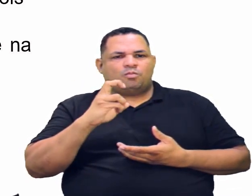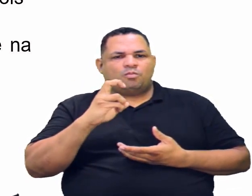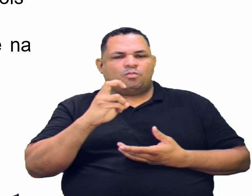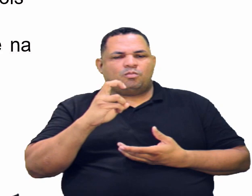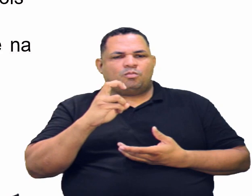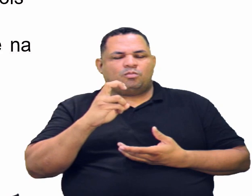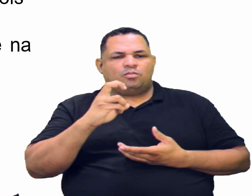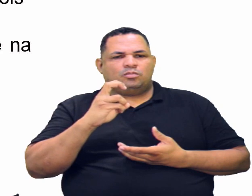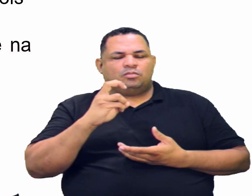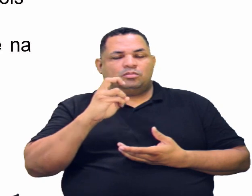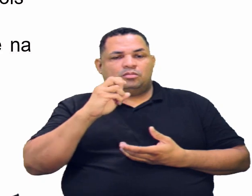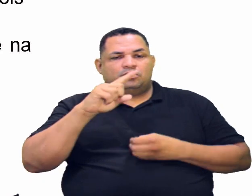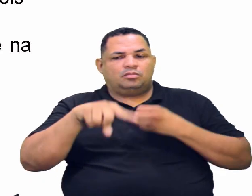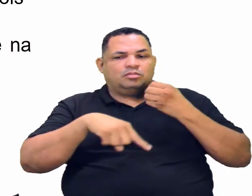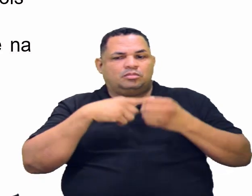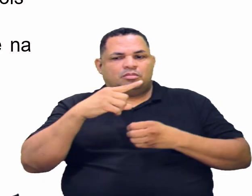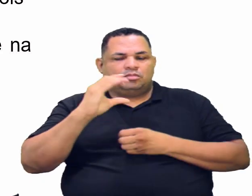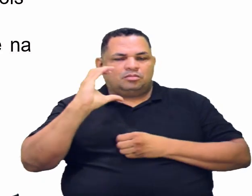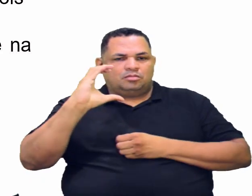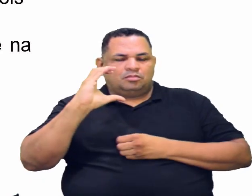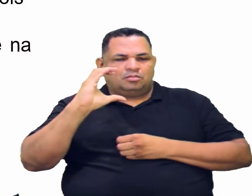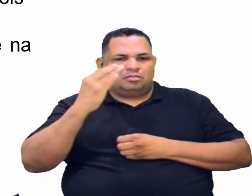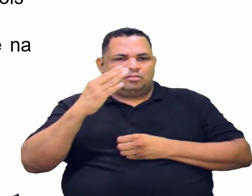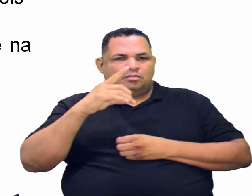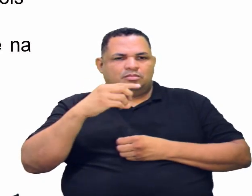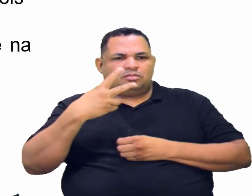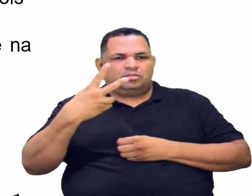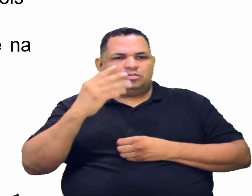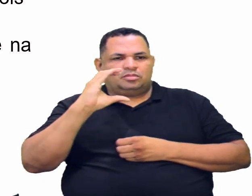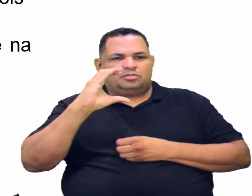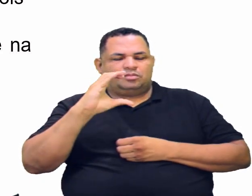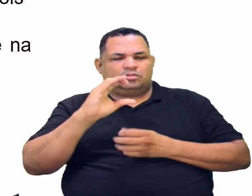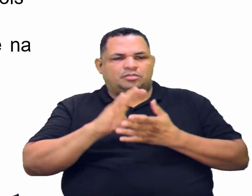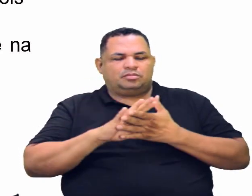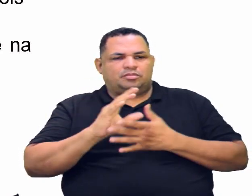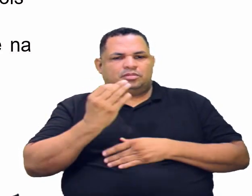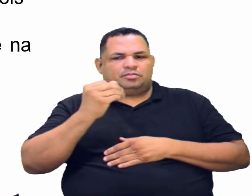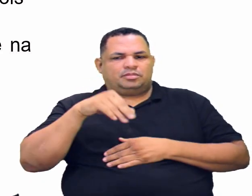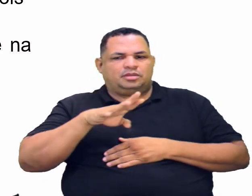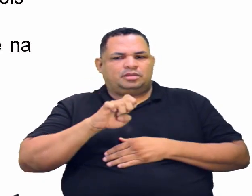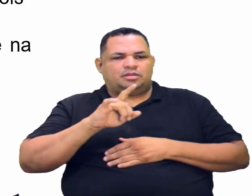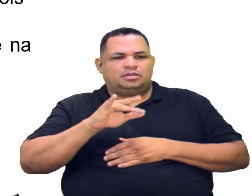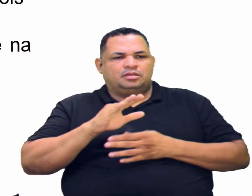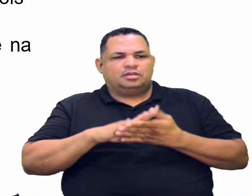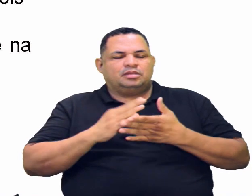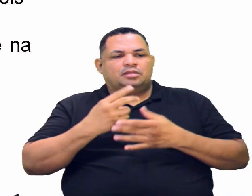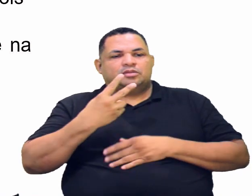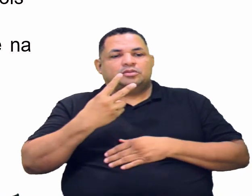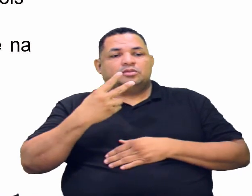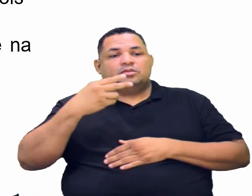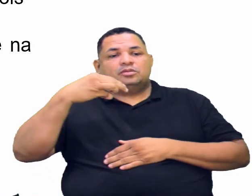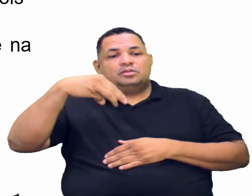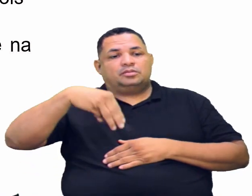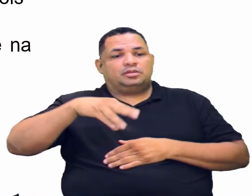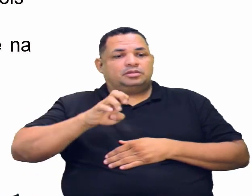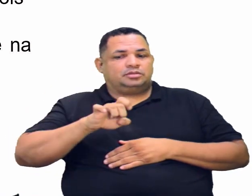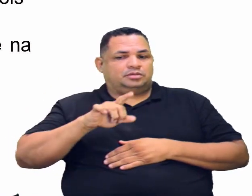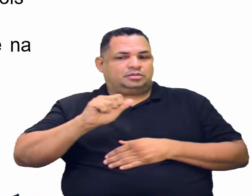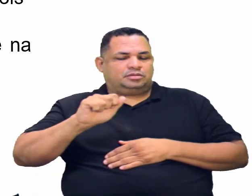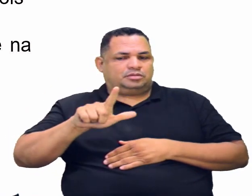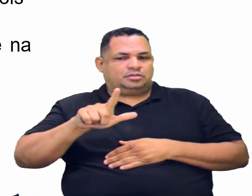5 átomos de carbono. No carbono 2, nós temos o metil, que vai dar lá 2-metil.